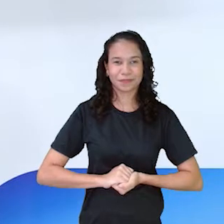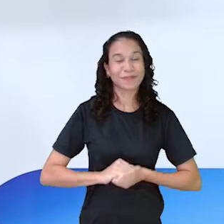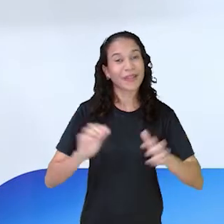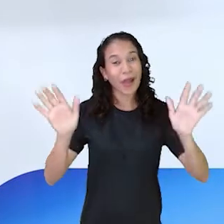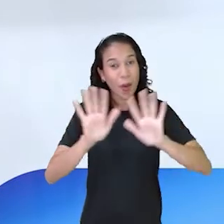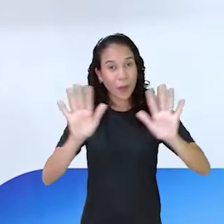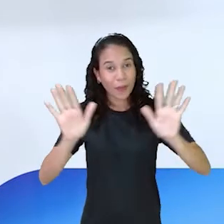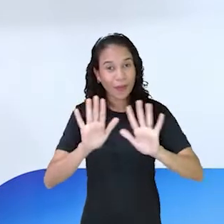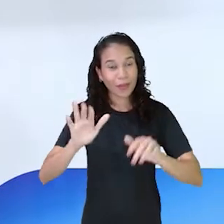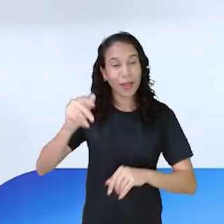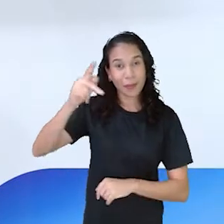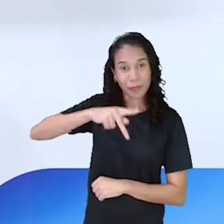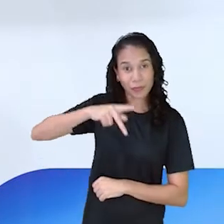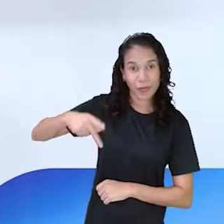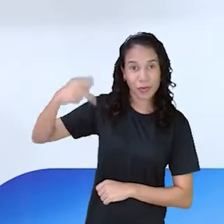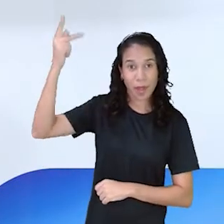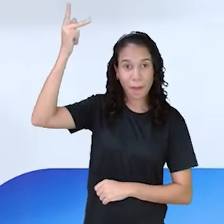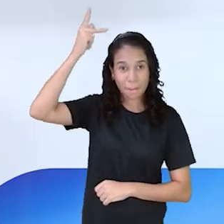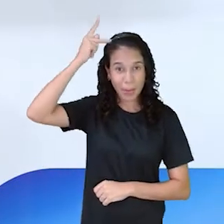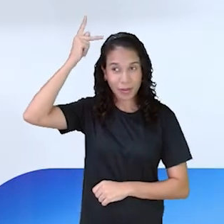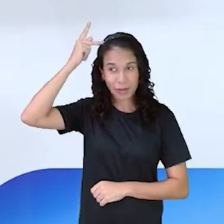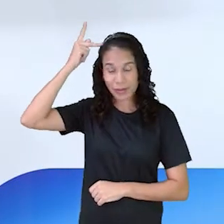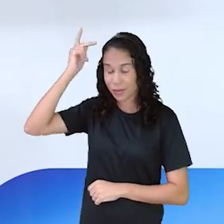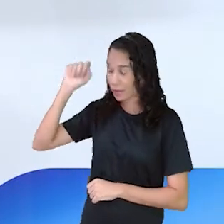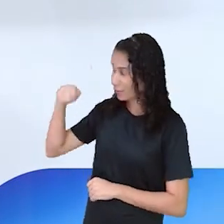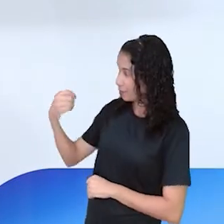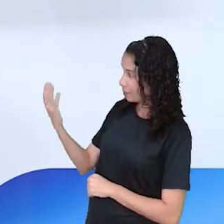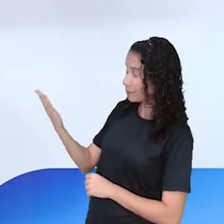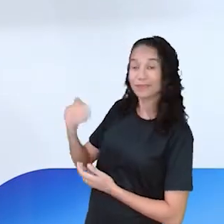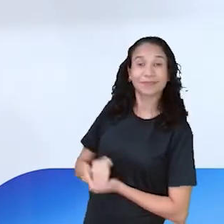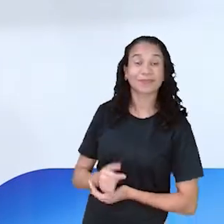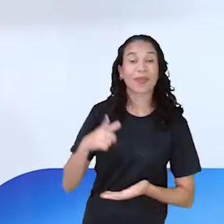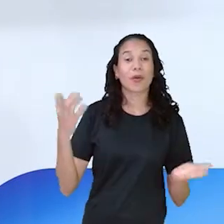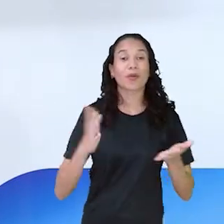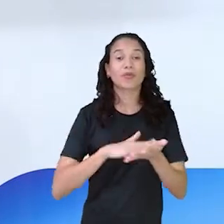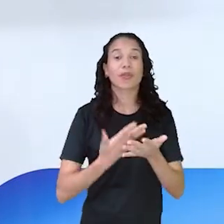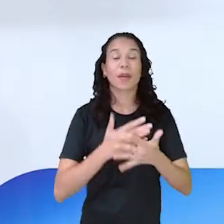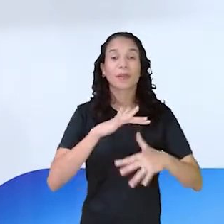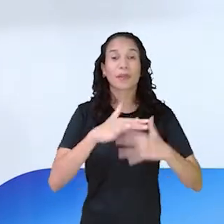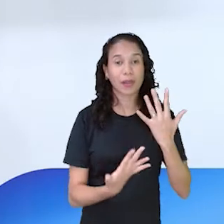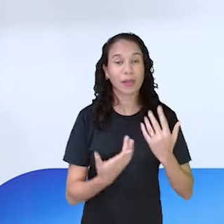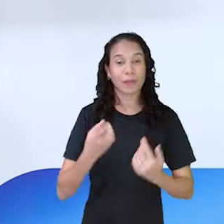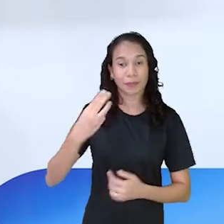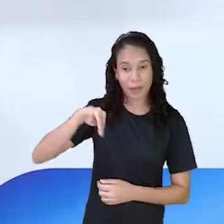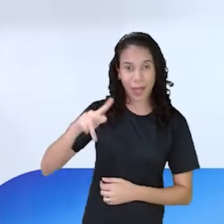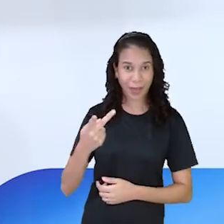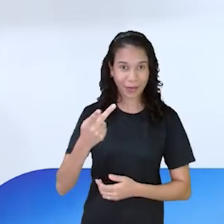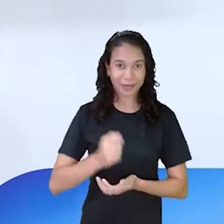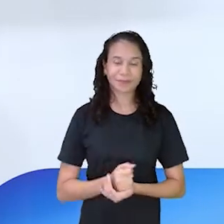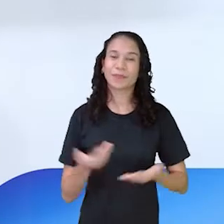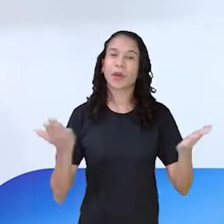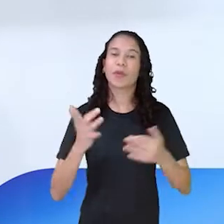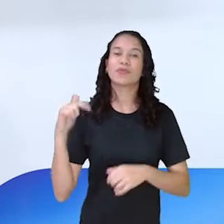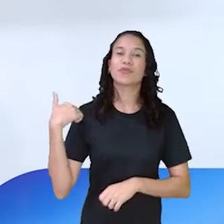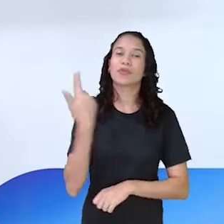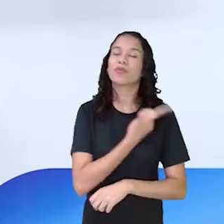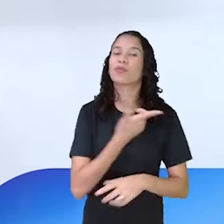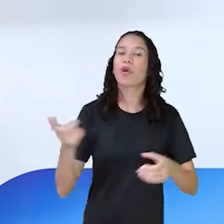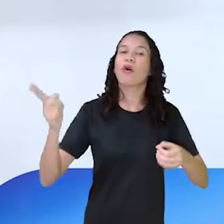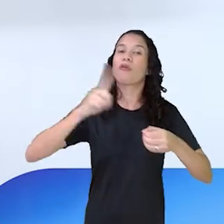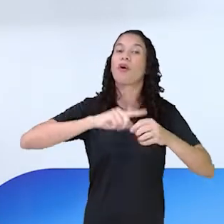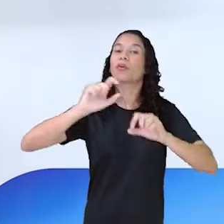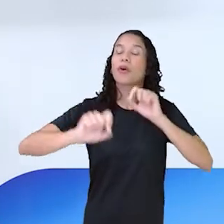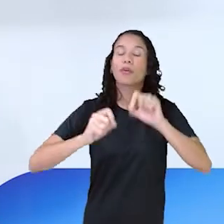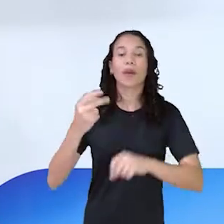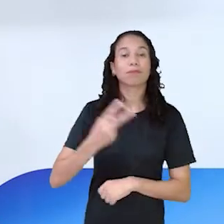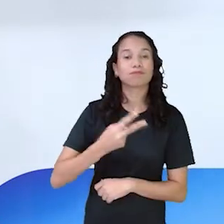Olá, sou a professora Patrícia Fontes, esse é o meu sinal, eu estou com a intérprete de Libras, Helena. Hoje nós estamos de volta para